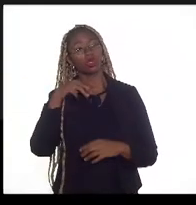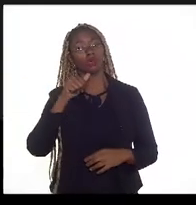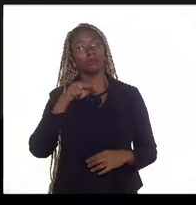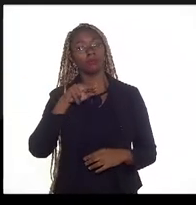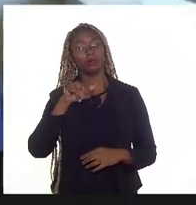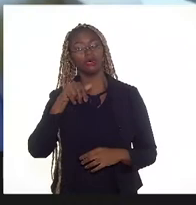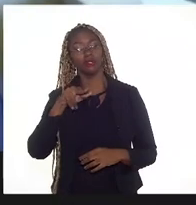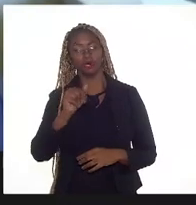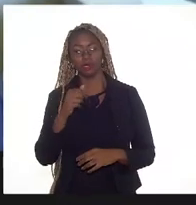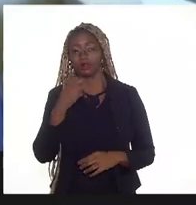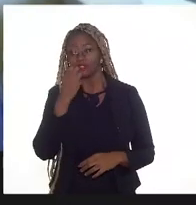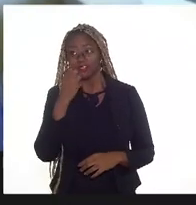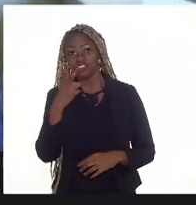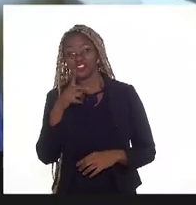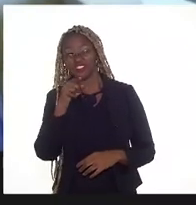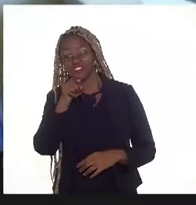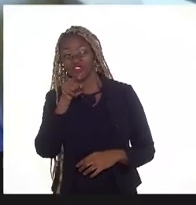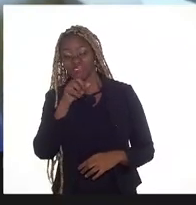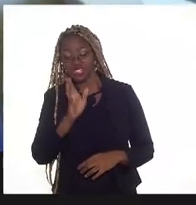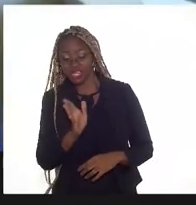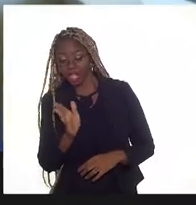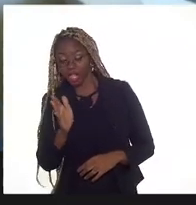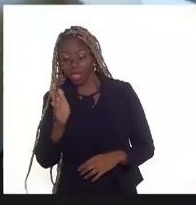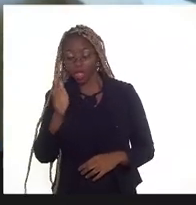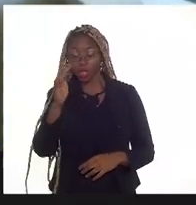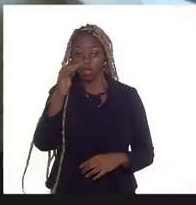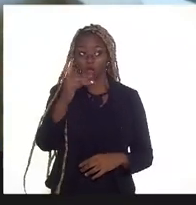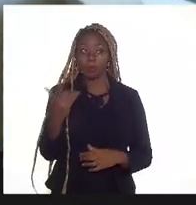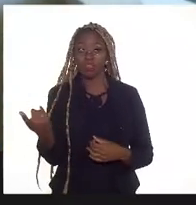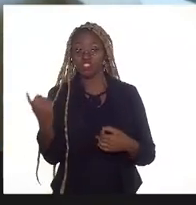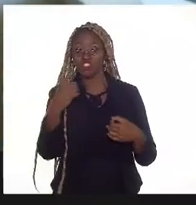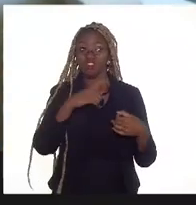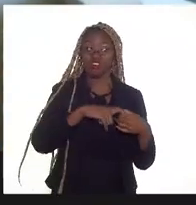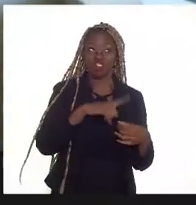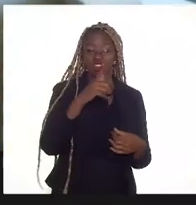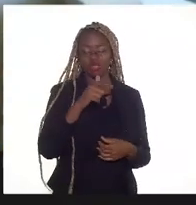tendências da curva de reinjeção,